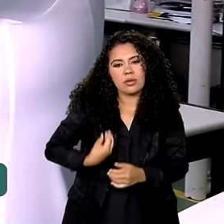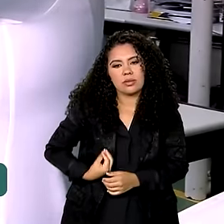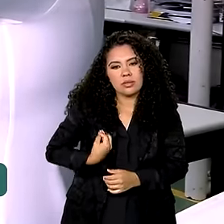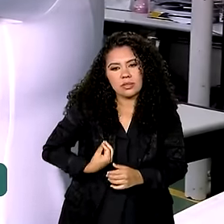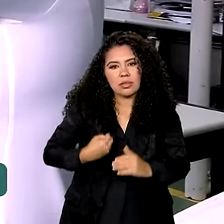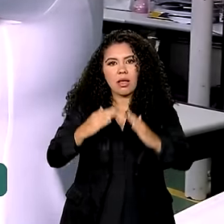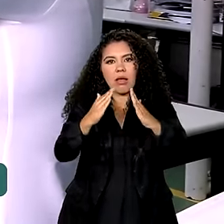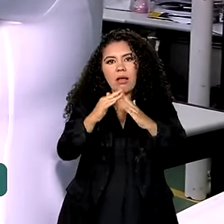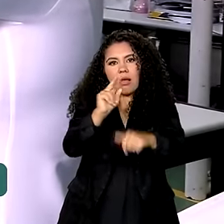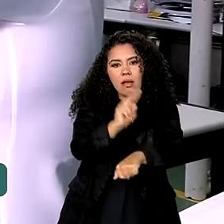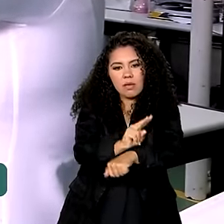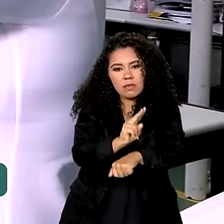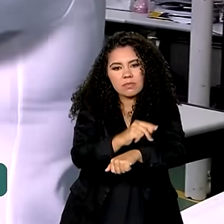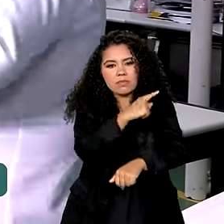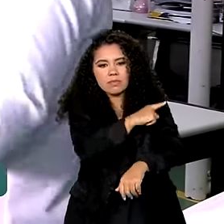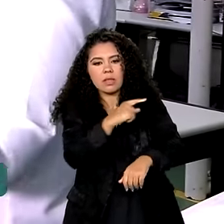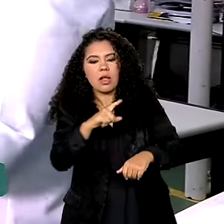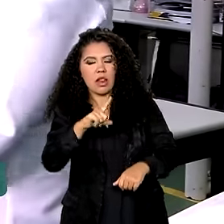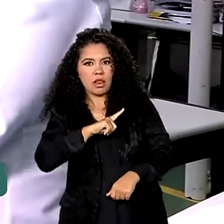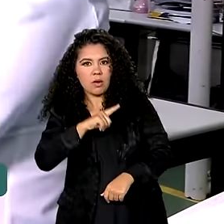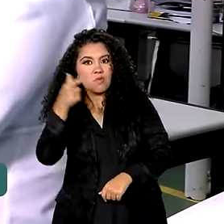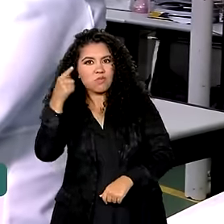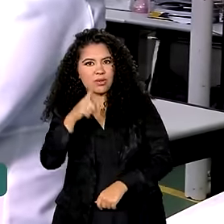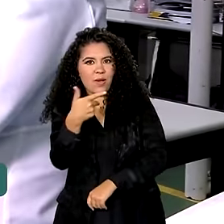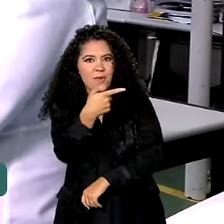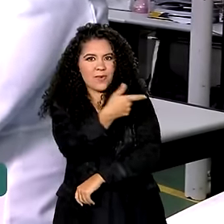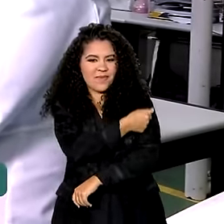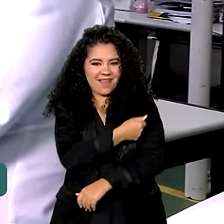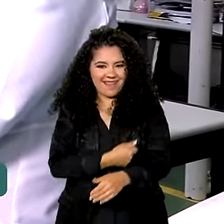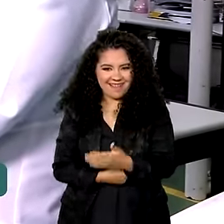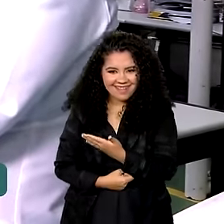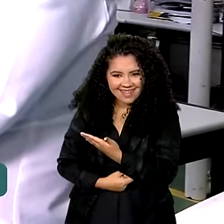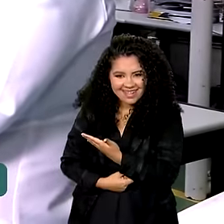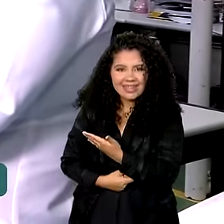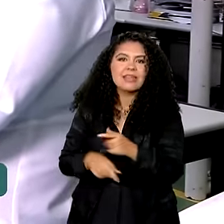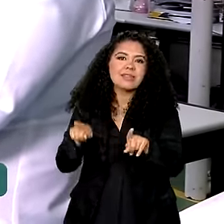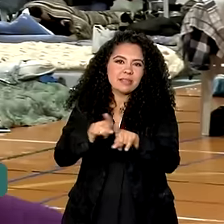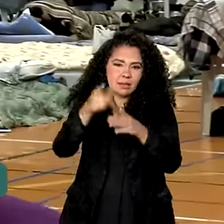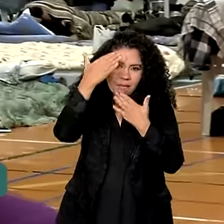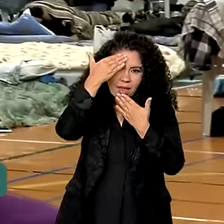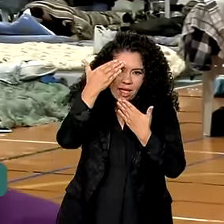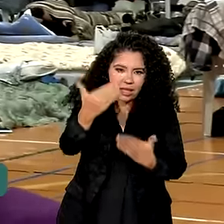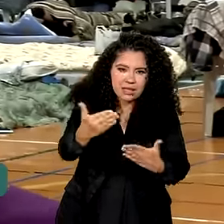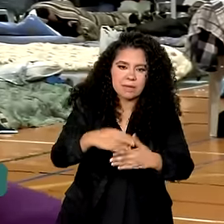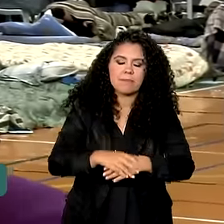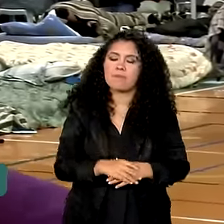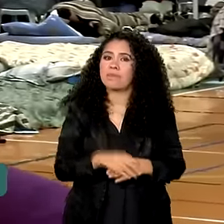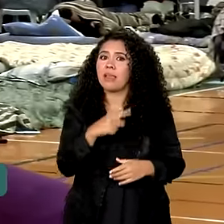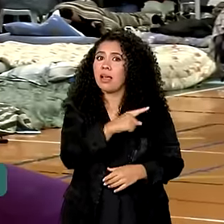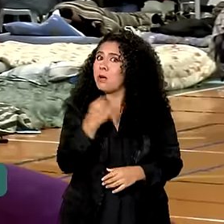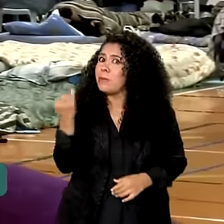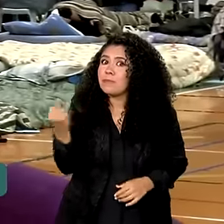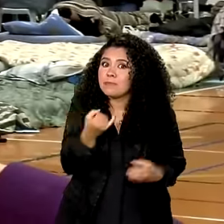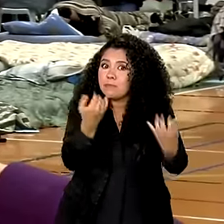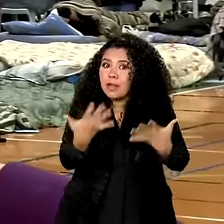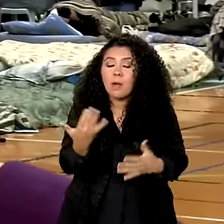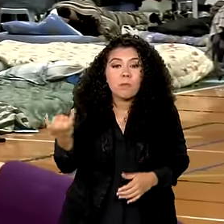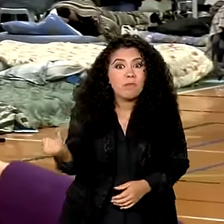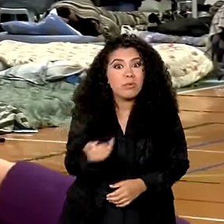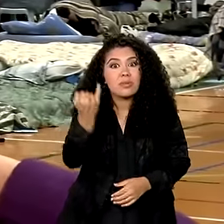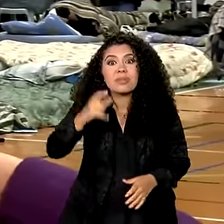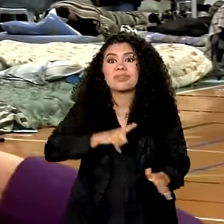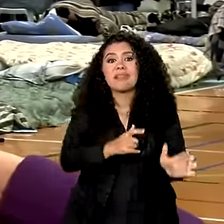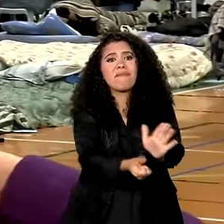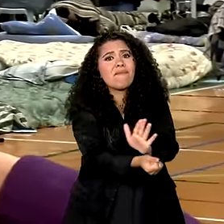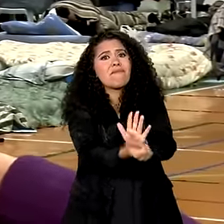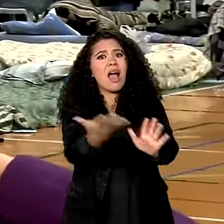tantos cuidados, ela recebeu vacinas e agradece. Super importante, porque aqui tem mais de várias pessoas,